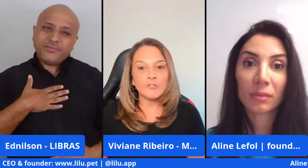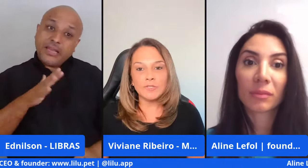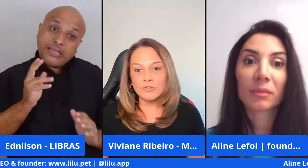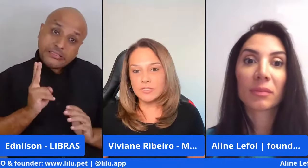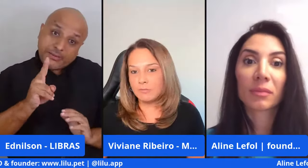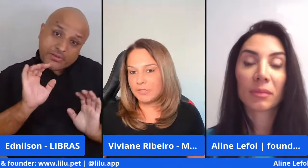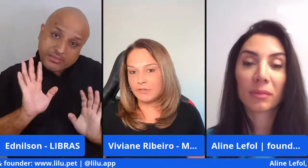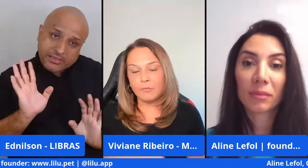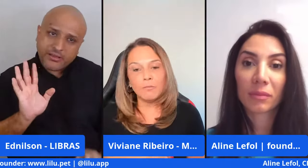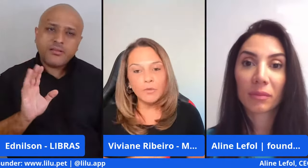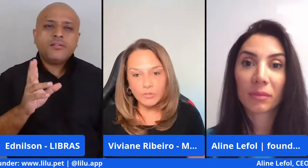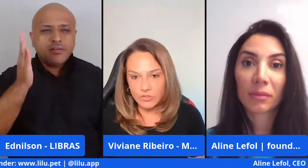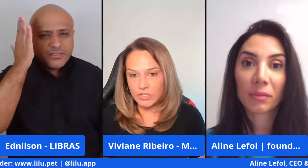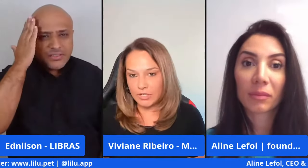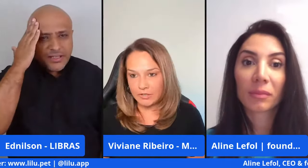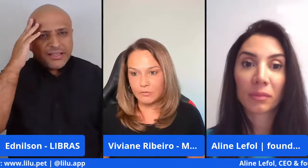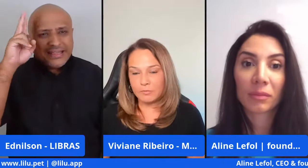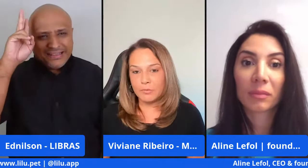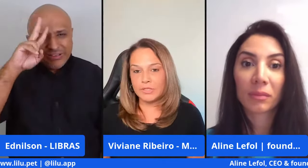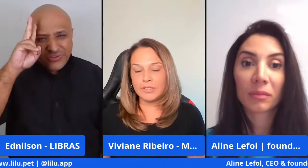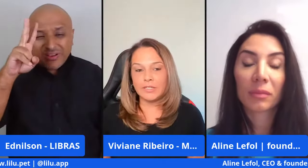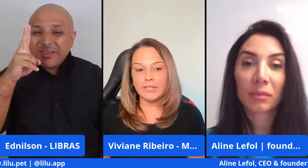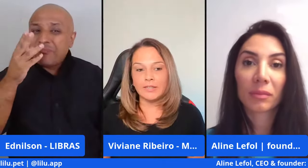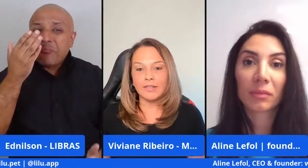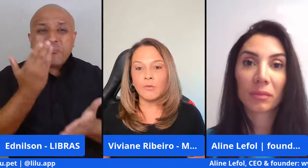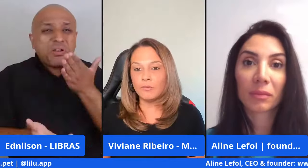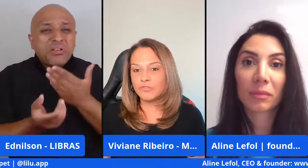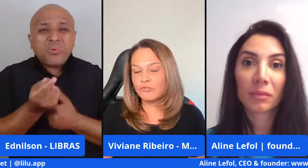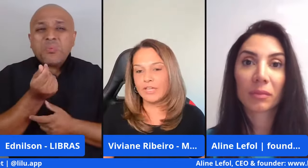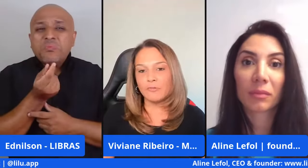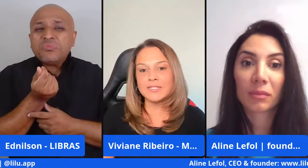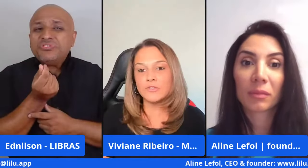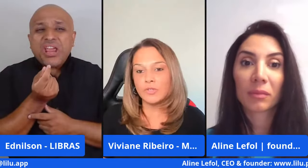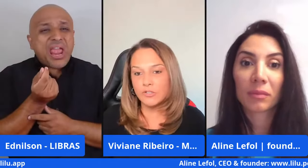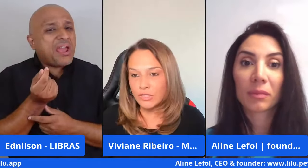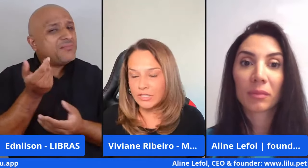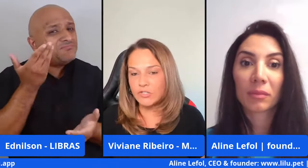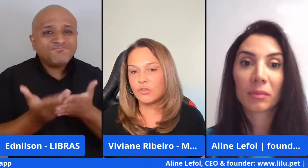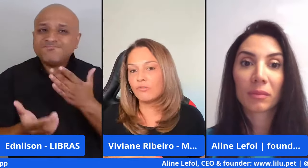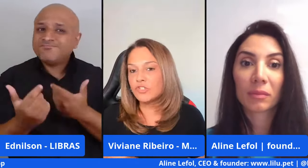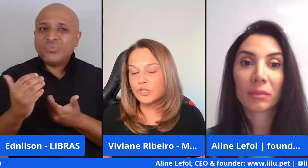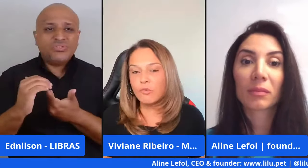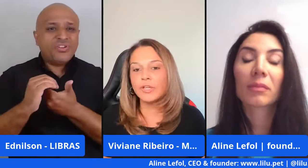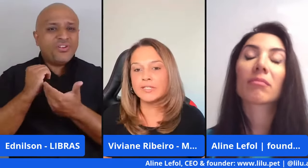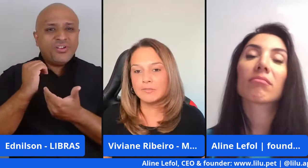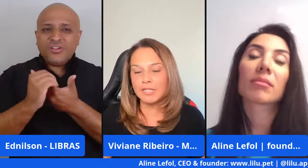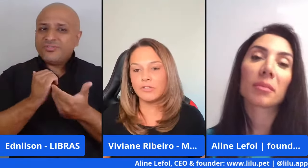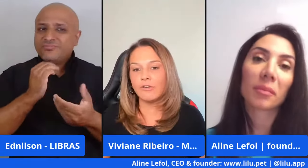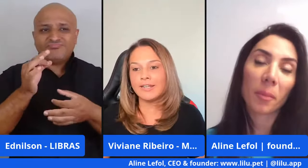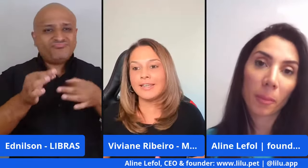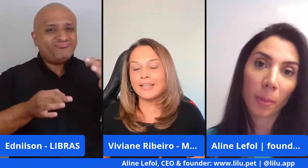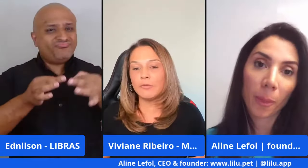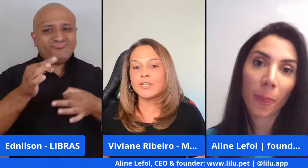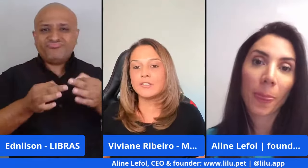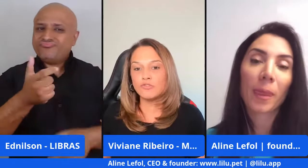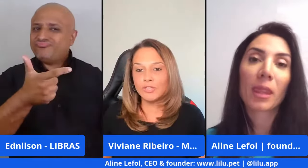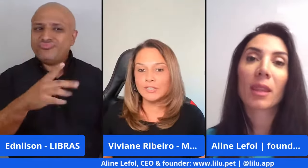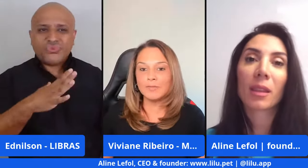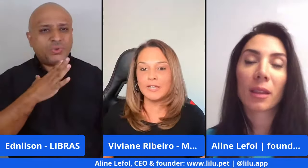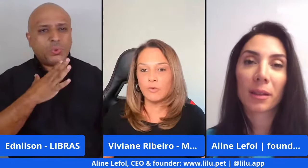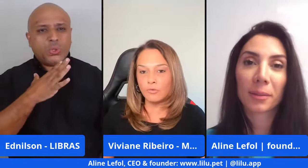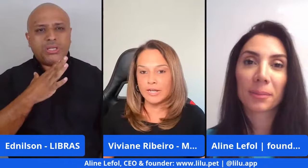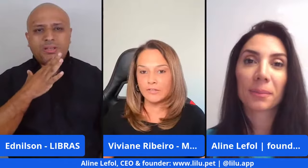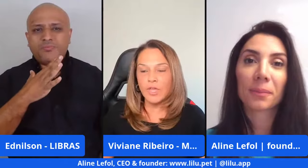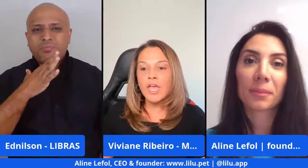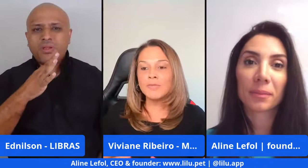de pessoas que perderam muito dinheiro porque não tiveram uma assessoria jurídica, não tinham conhecimento na hora da elaboração de